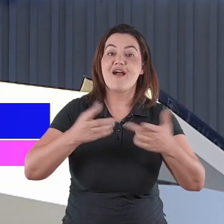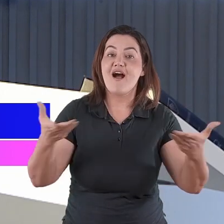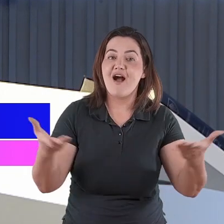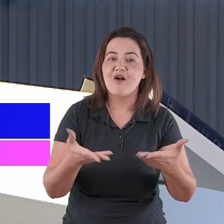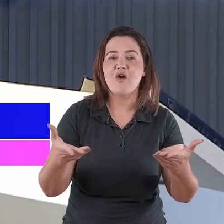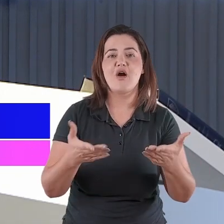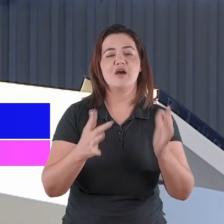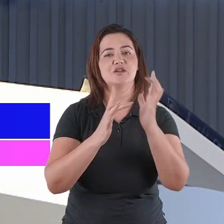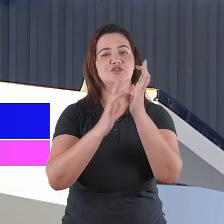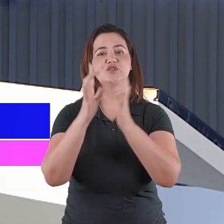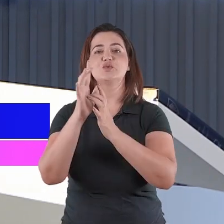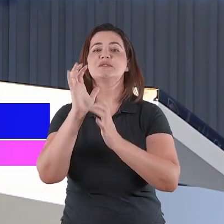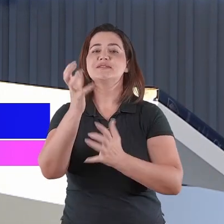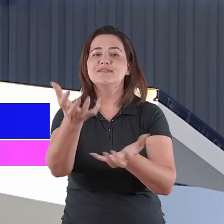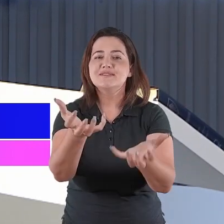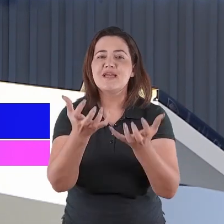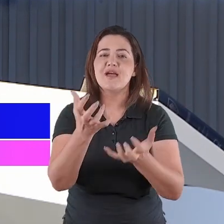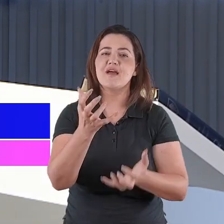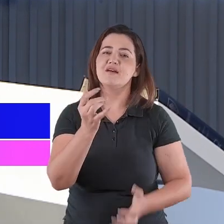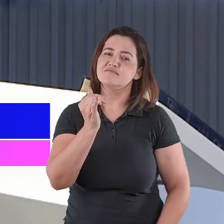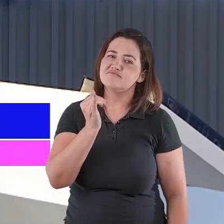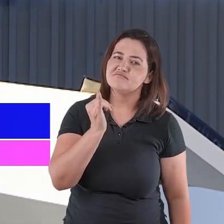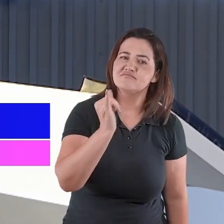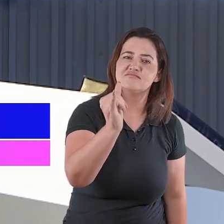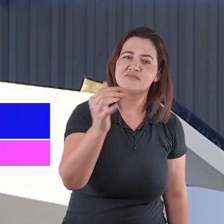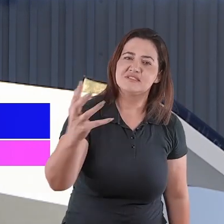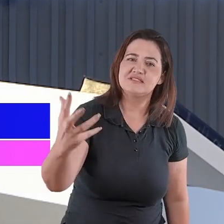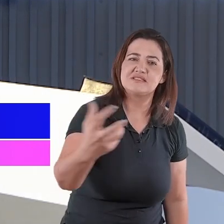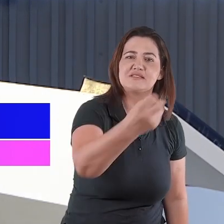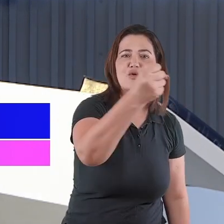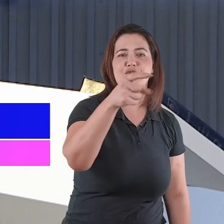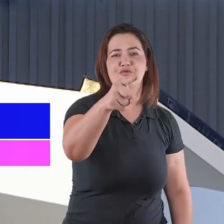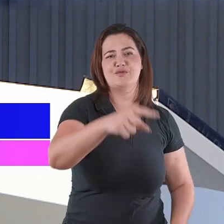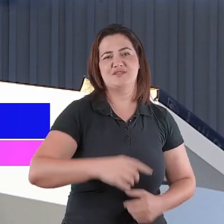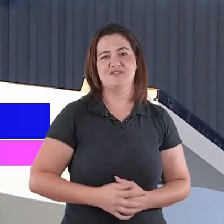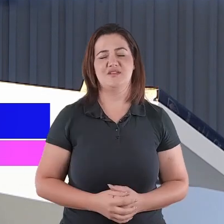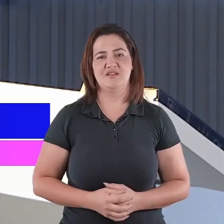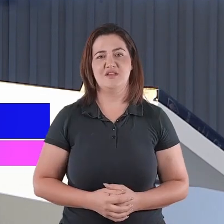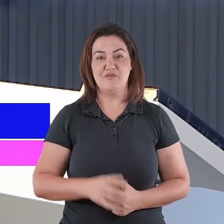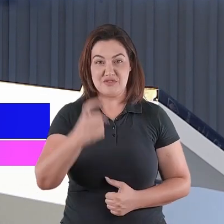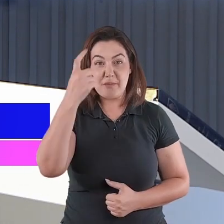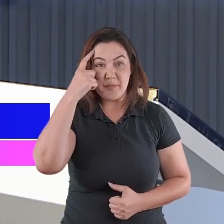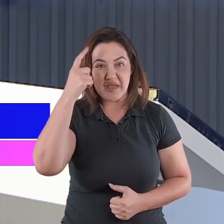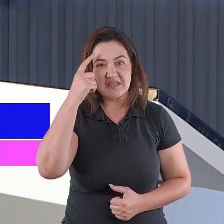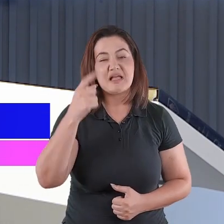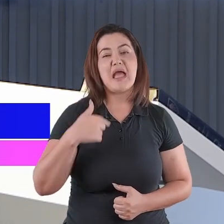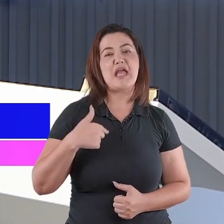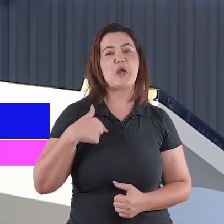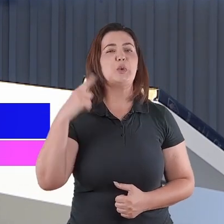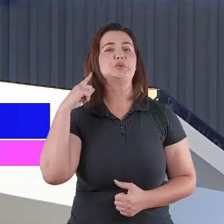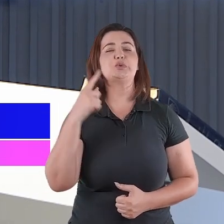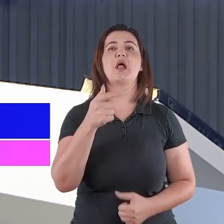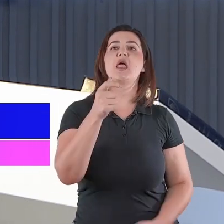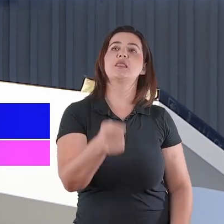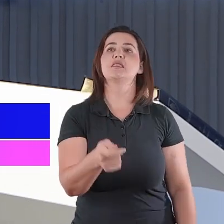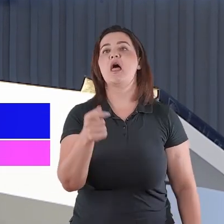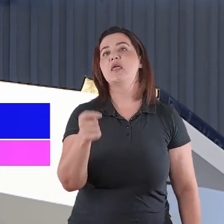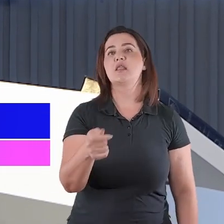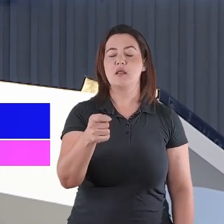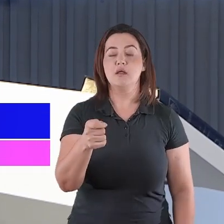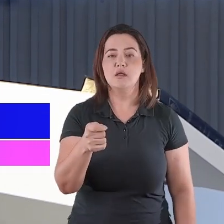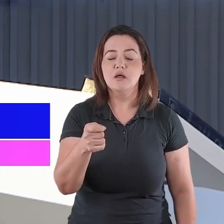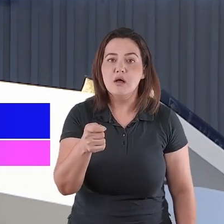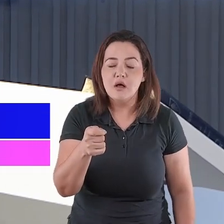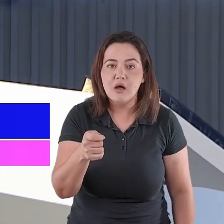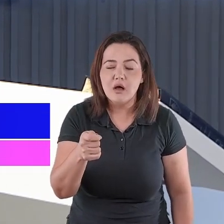Deus te alcança. Você não chegou no novo tempo de maneira aleatória. Você não parou aqui agora simplesmente por parar, mas